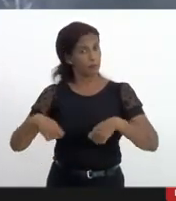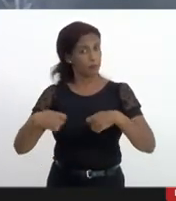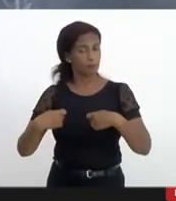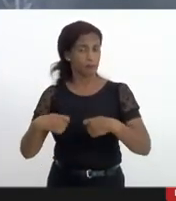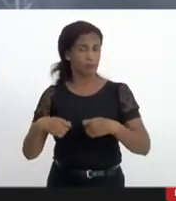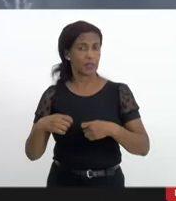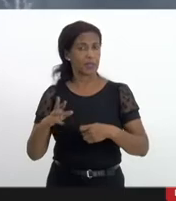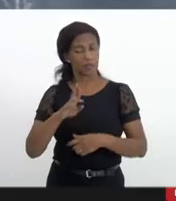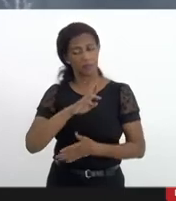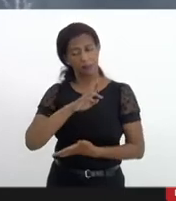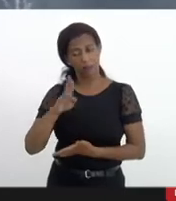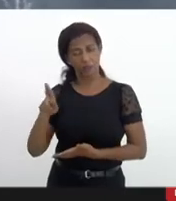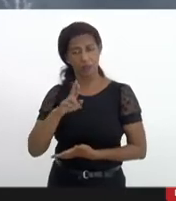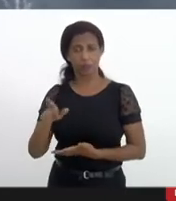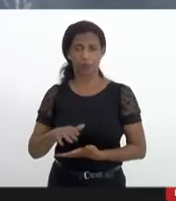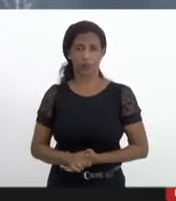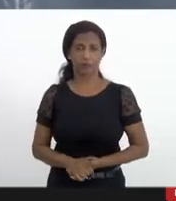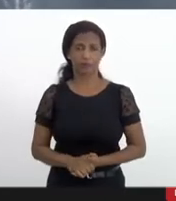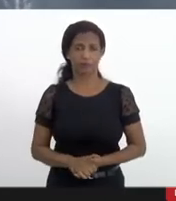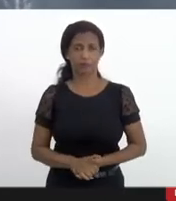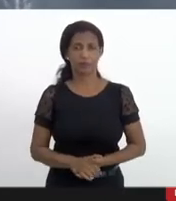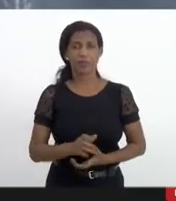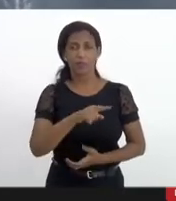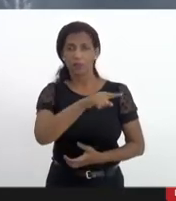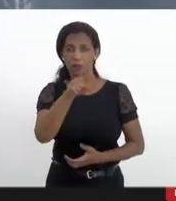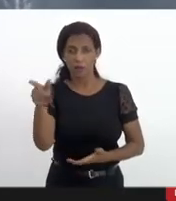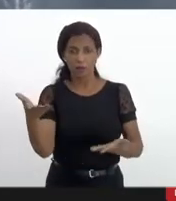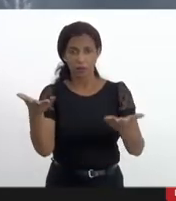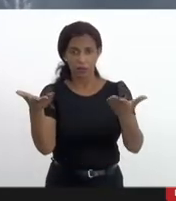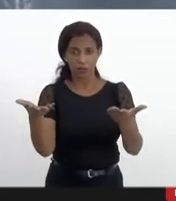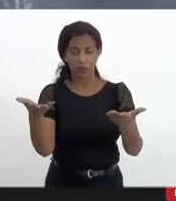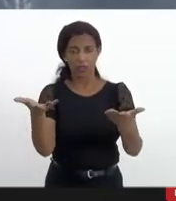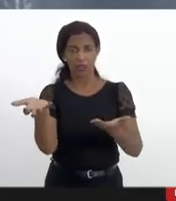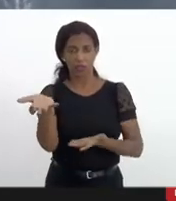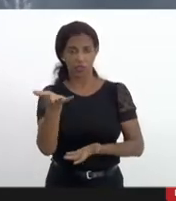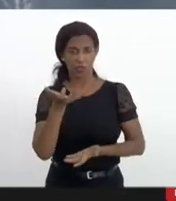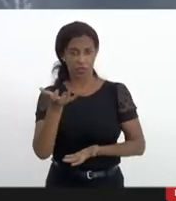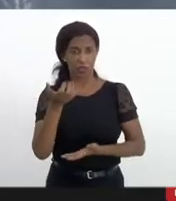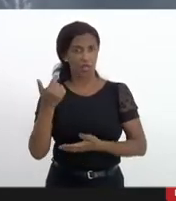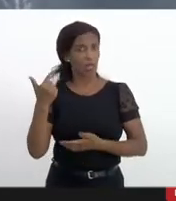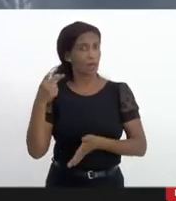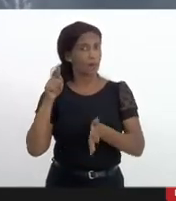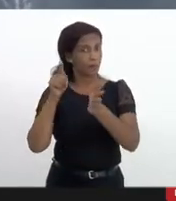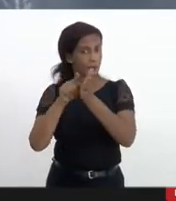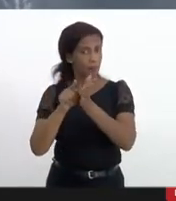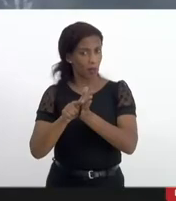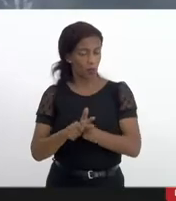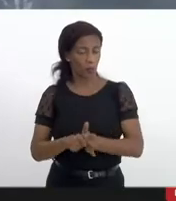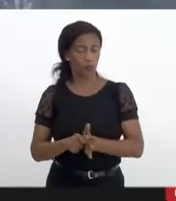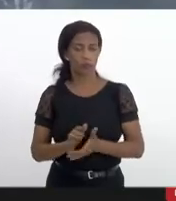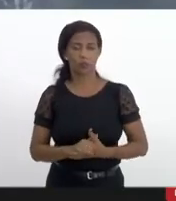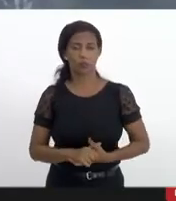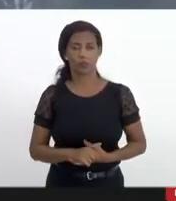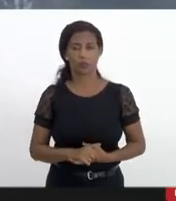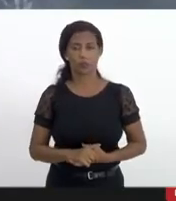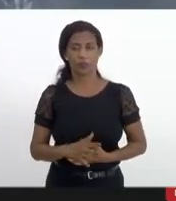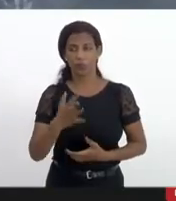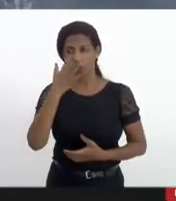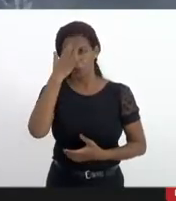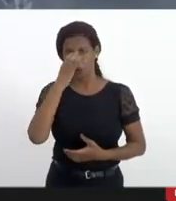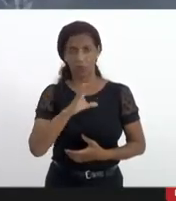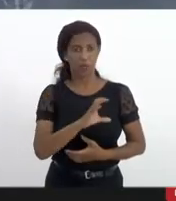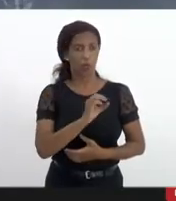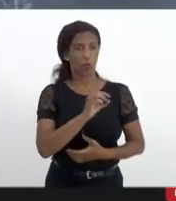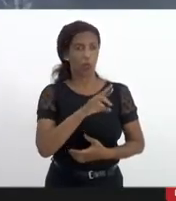merecem ser respondidas então se vossa excelência traz de reflexão sobre outras perguntas nem sei se deputado também